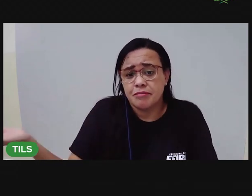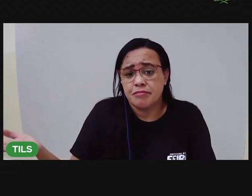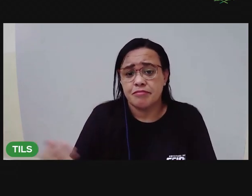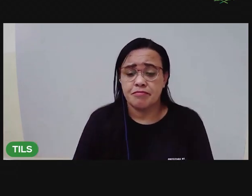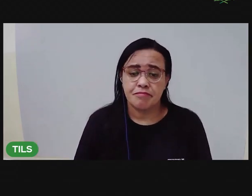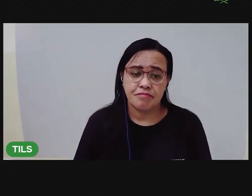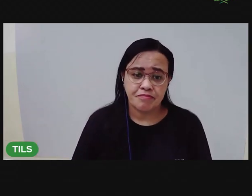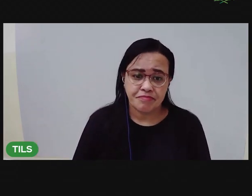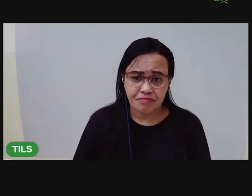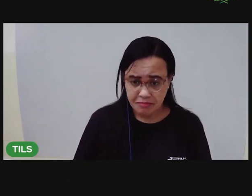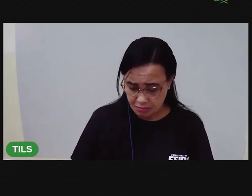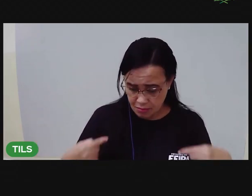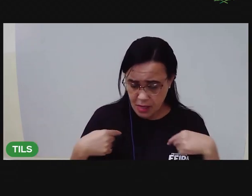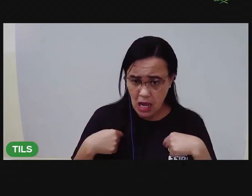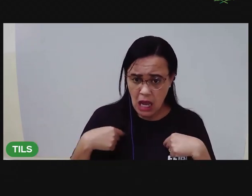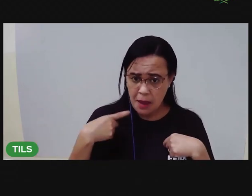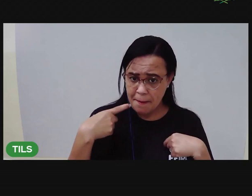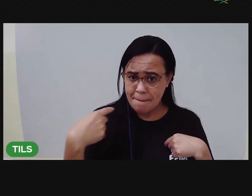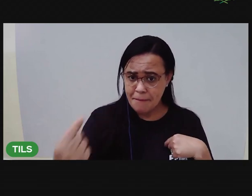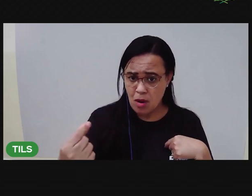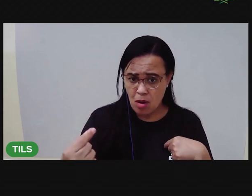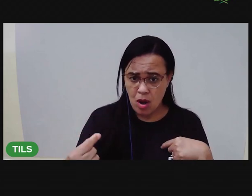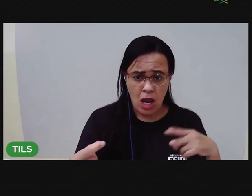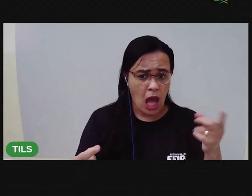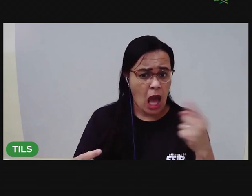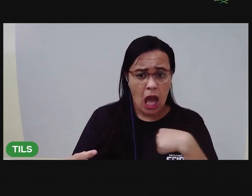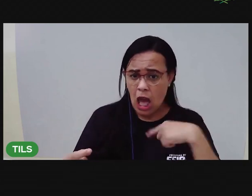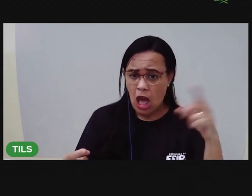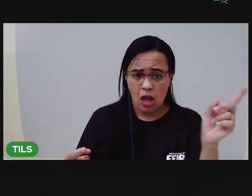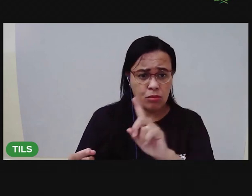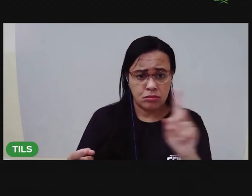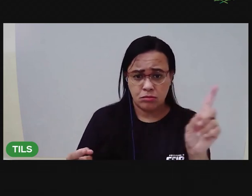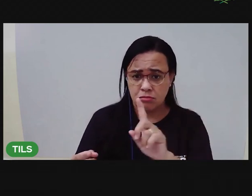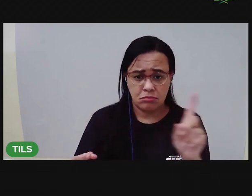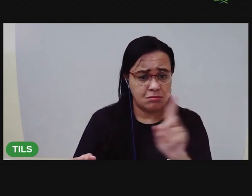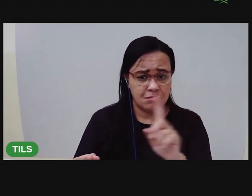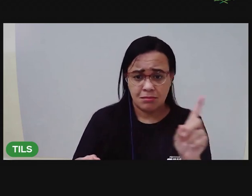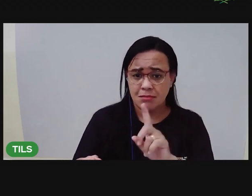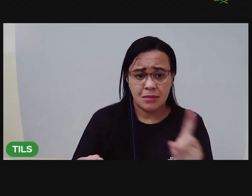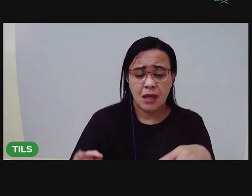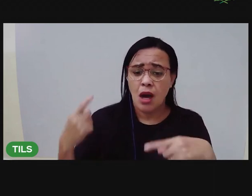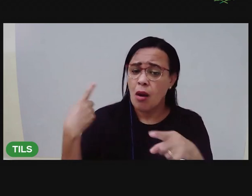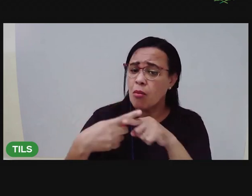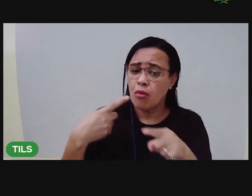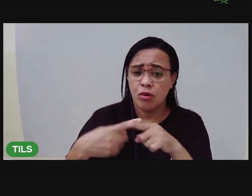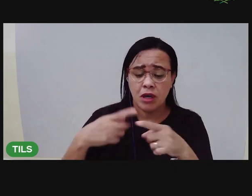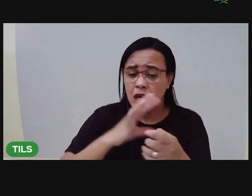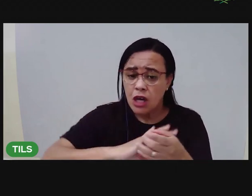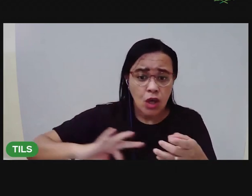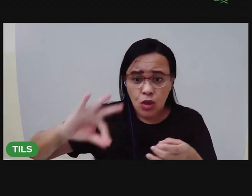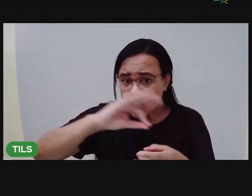E ir embora? Eu não vou a lugar nenhum. Tenho tudo o que eu preciso. Bem aqui.